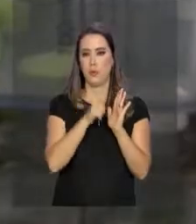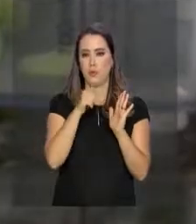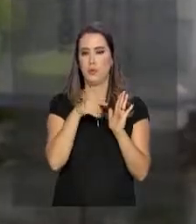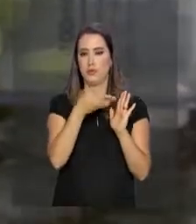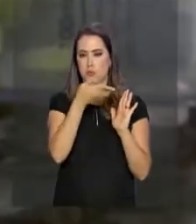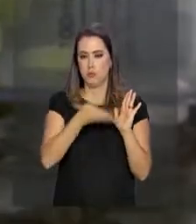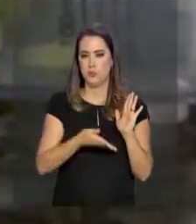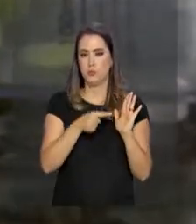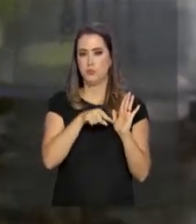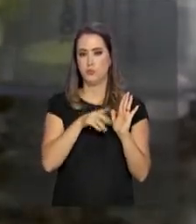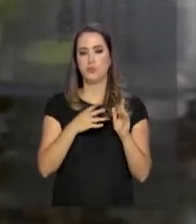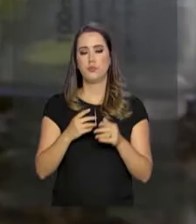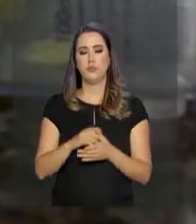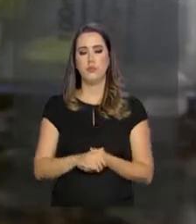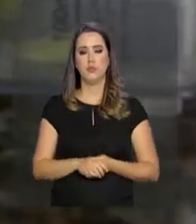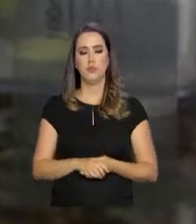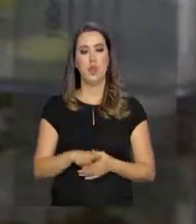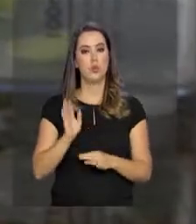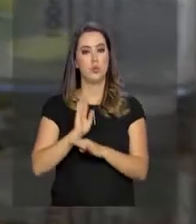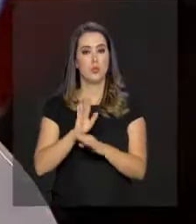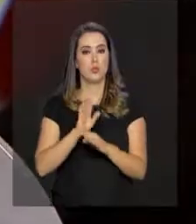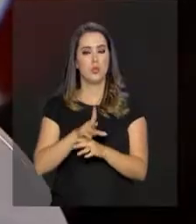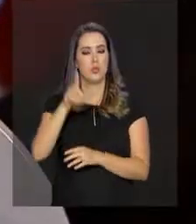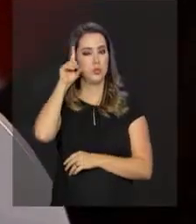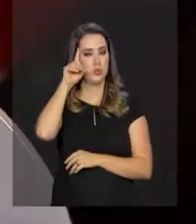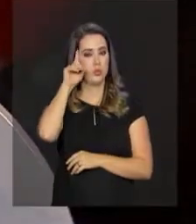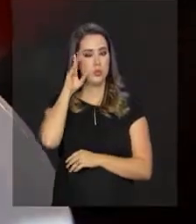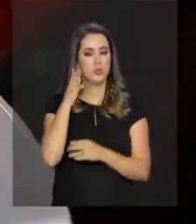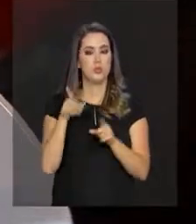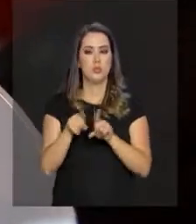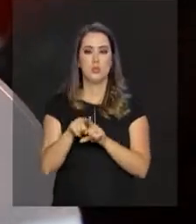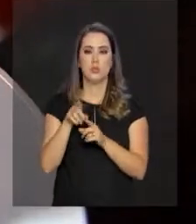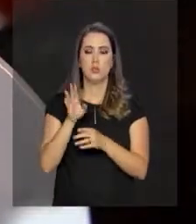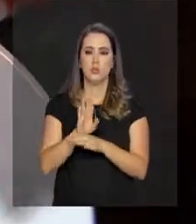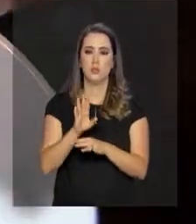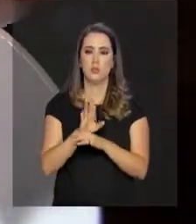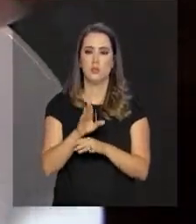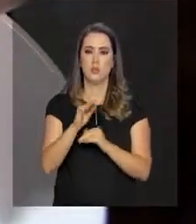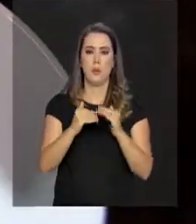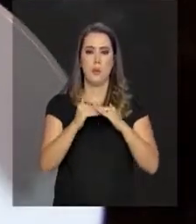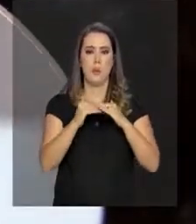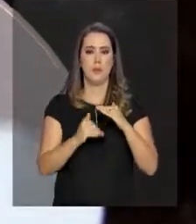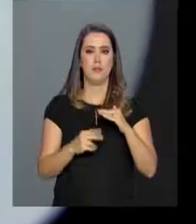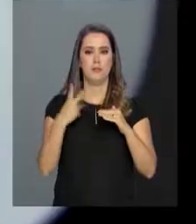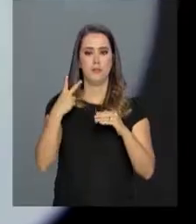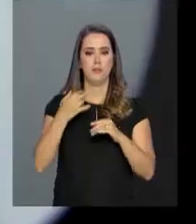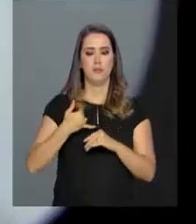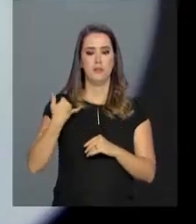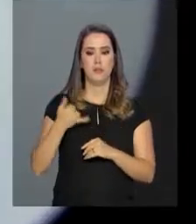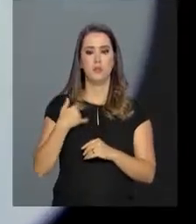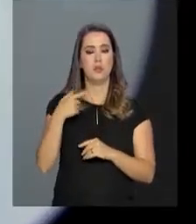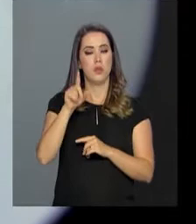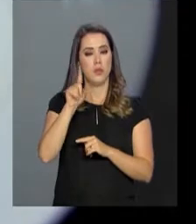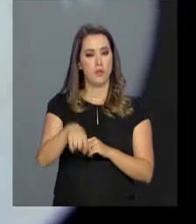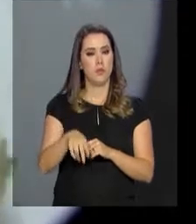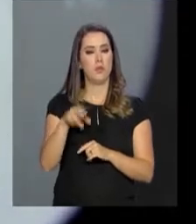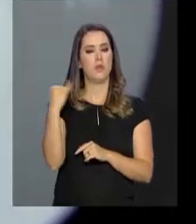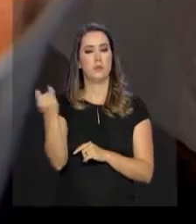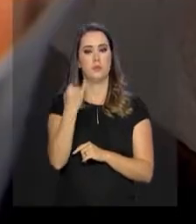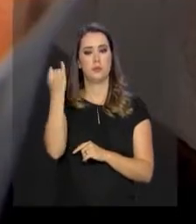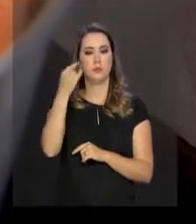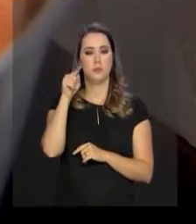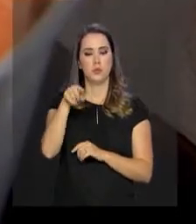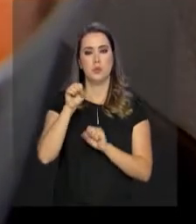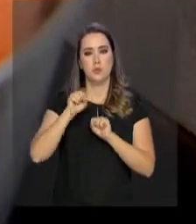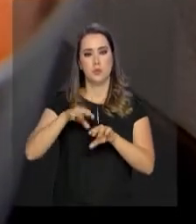Além de ajudar na rotina dos responsáveis, o Guia Alimentar para Crianças Menores de 2 Anos é um instrumento importante